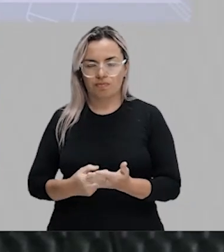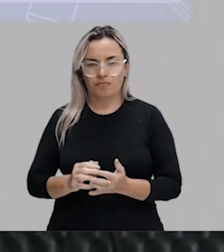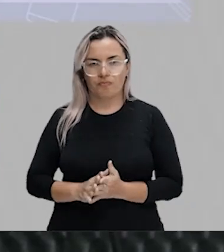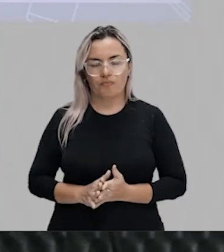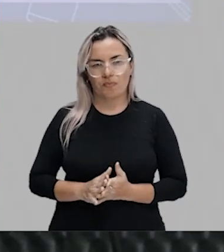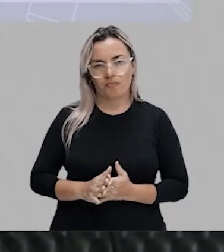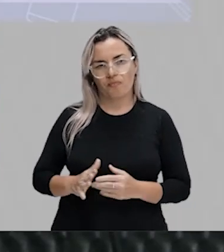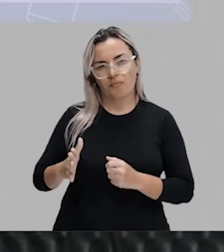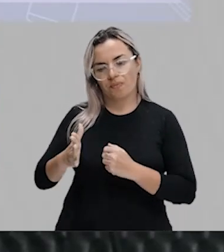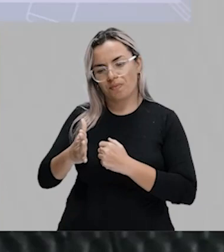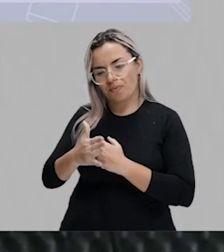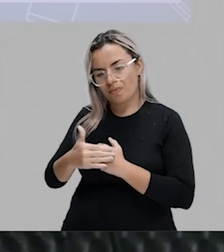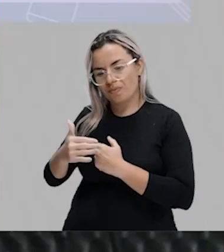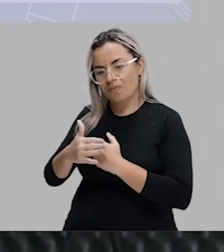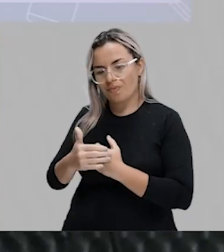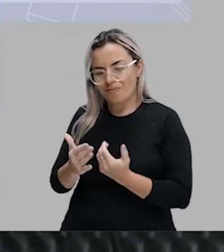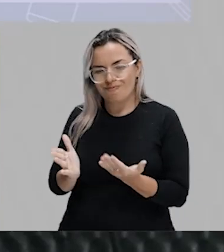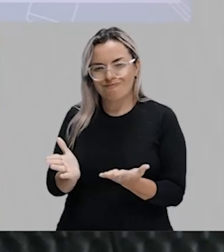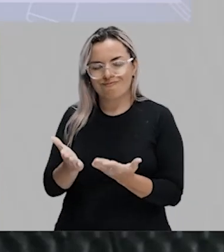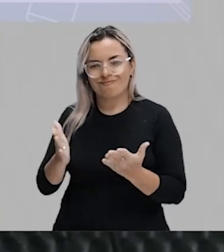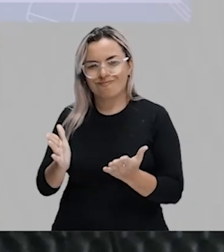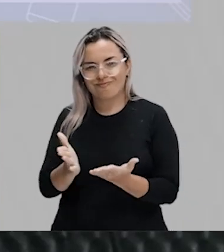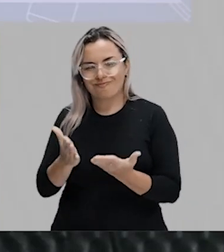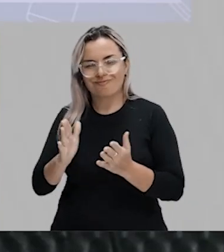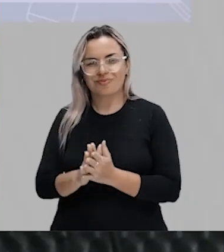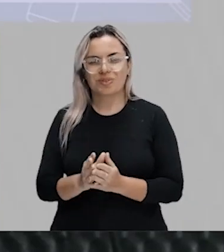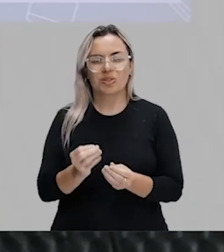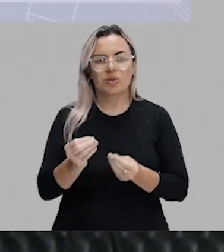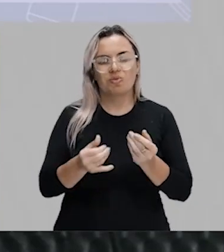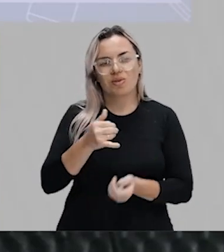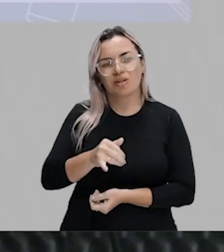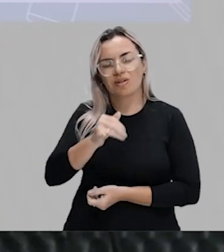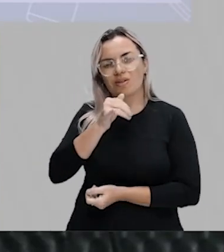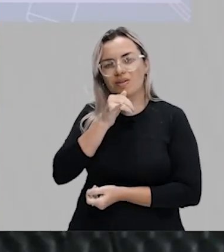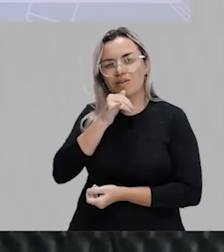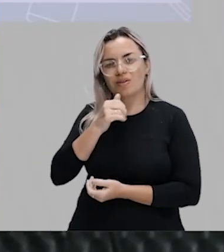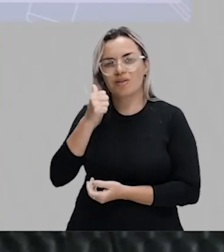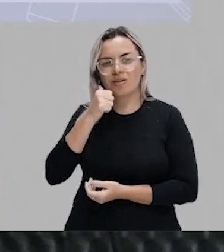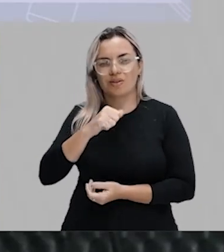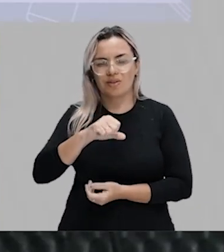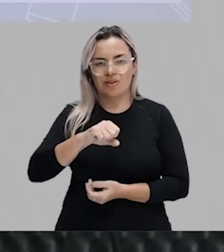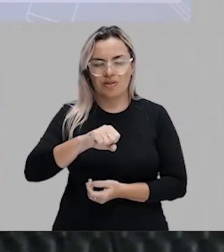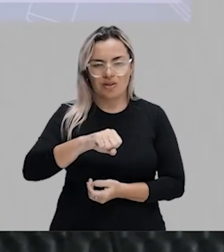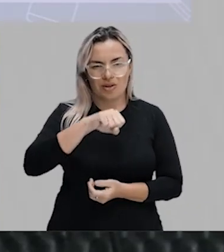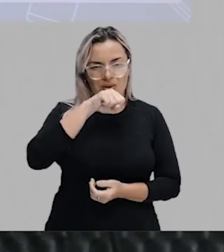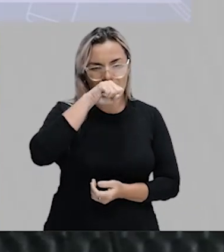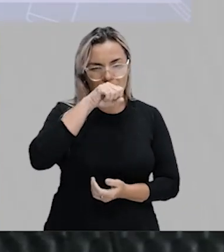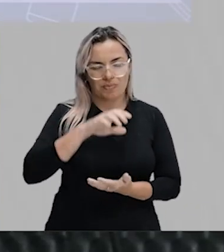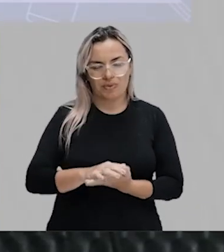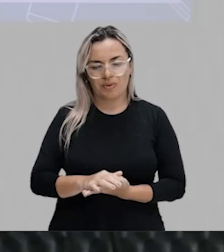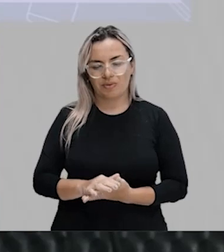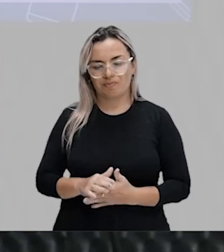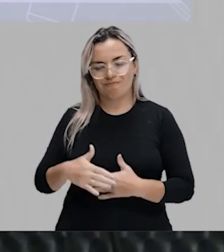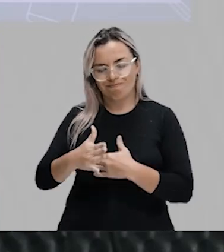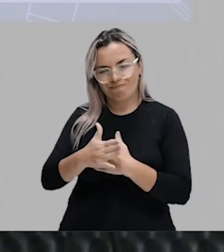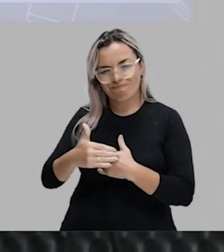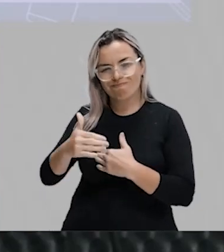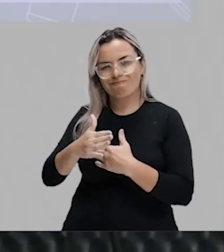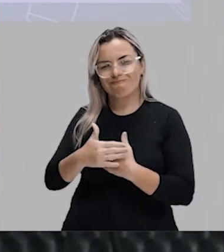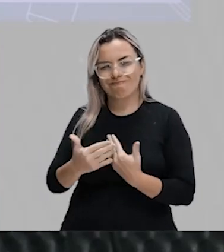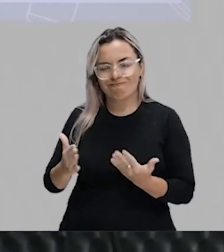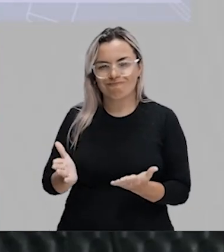Mimar mesmo, né? A mãe da gente trata a gente assim, né? Trato a corpo de rei. Ela nos mima.